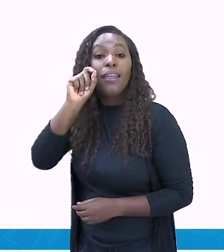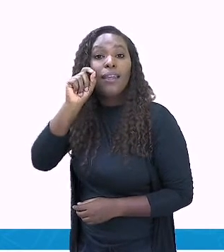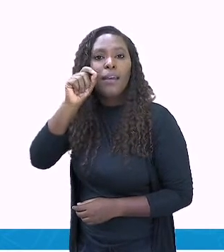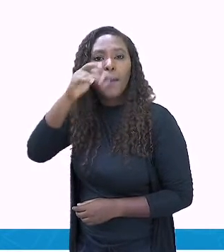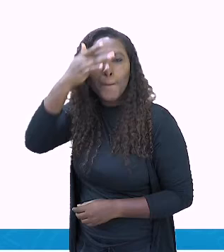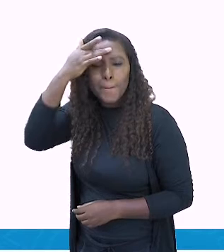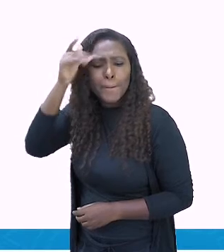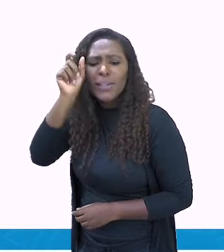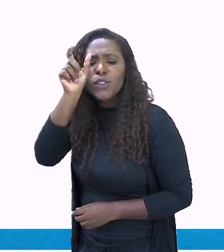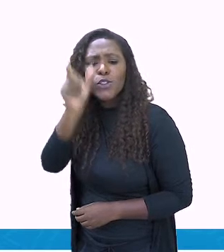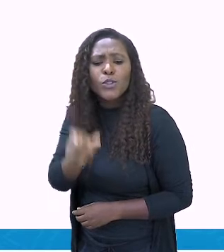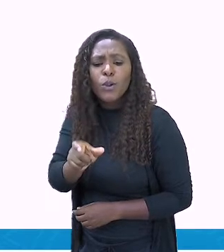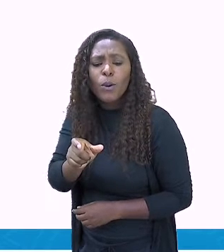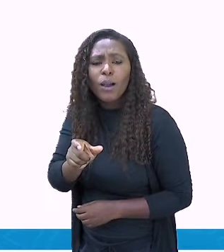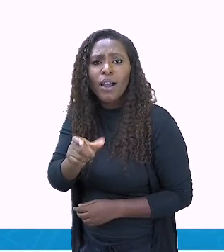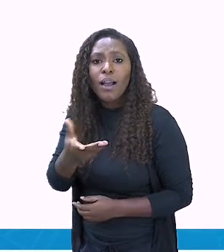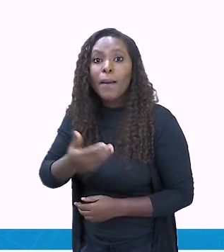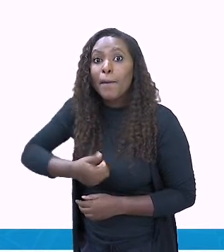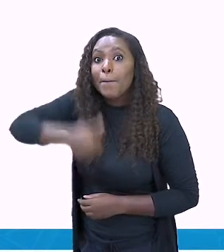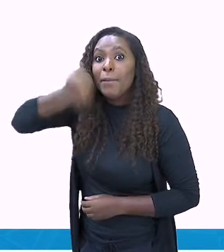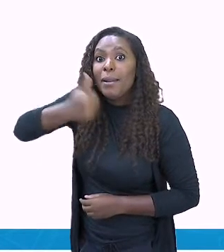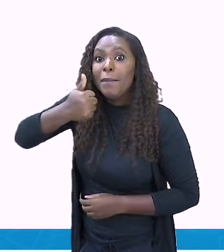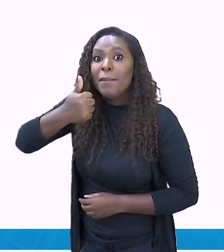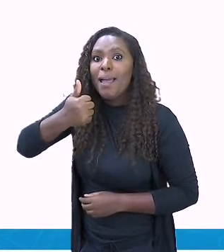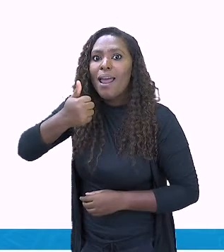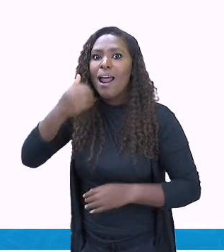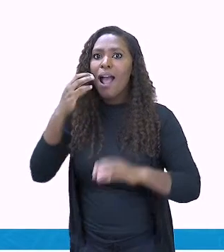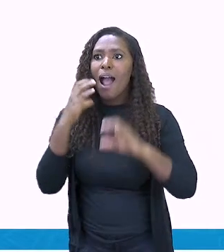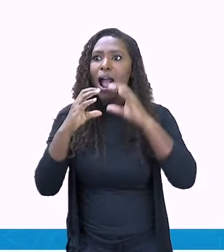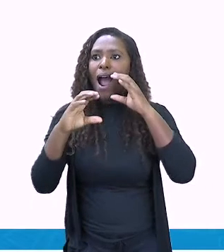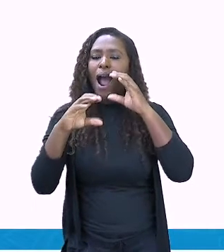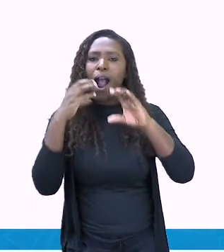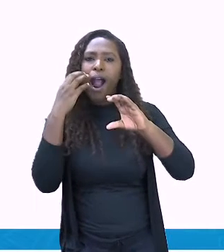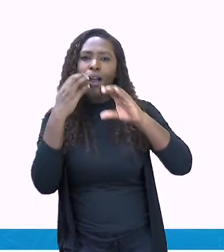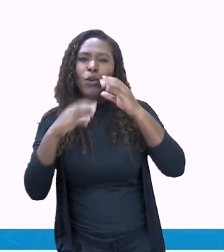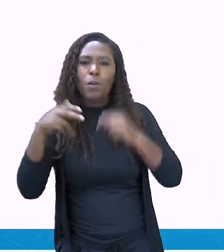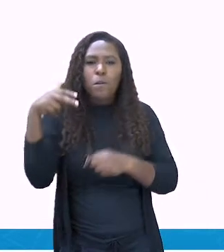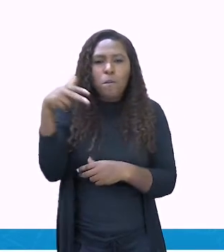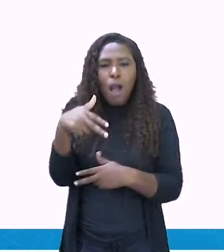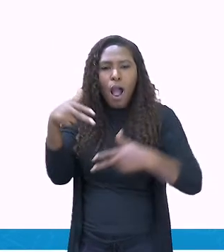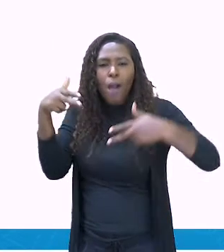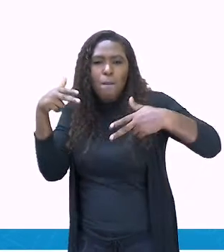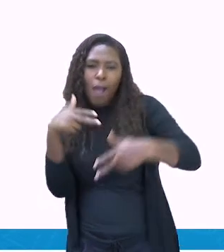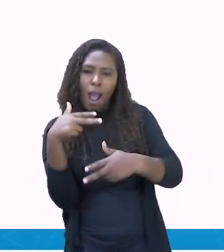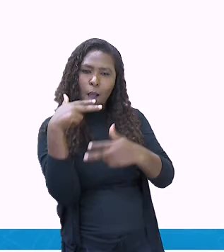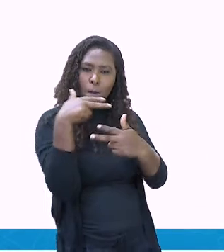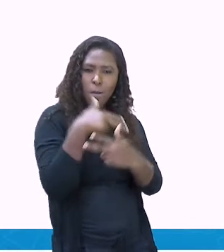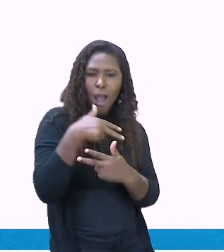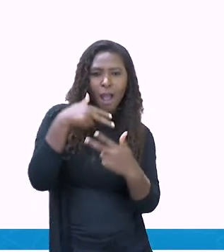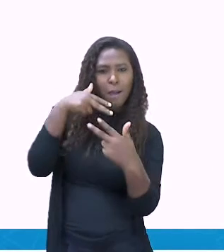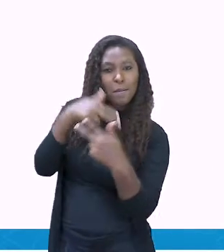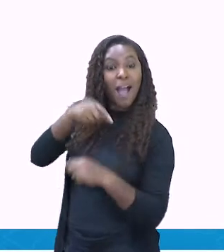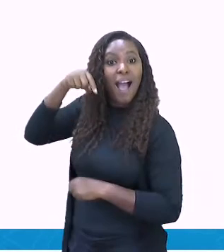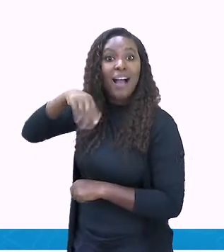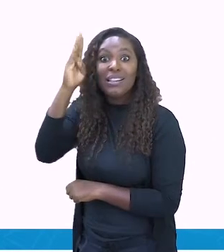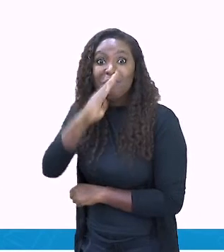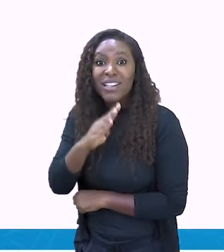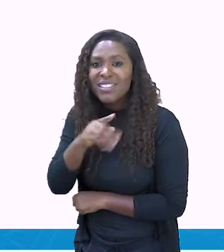o primeiro cantor de rap brasileiro. Alguém tem algum palpite aí? Fala aí.